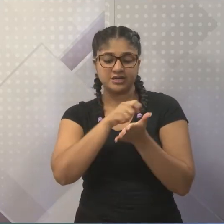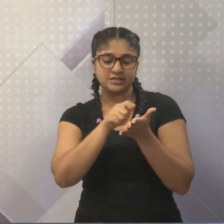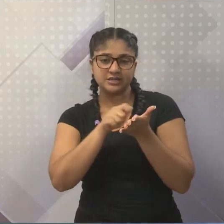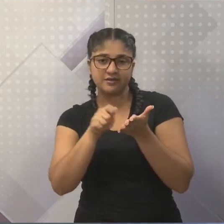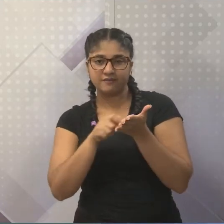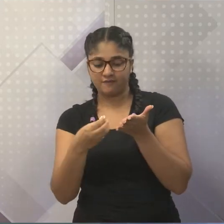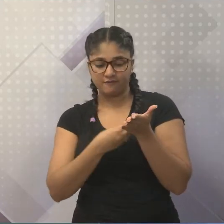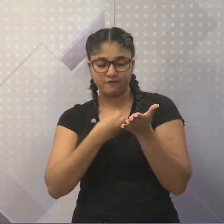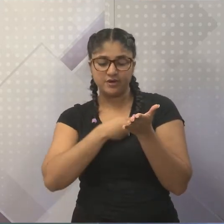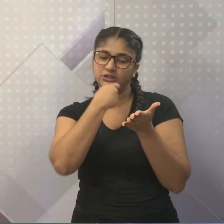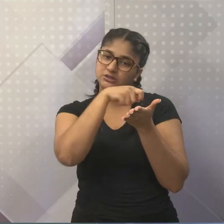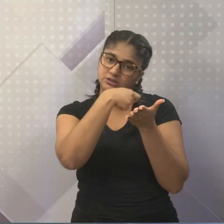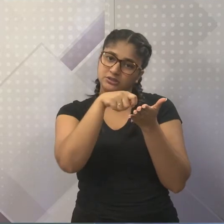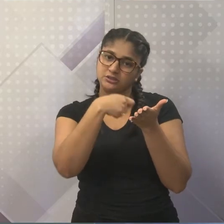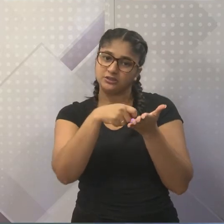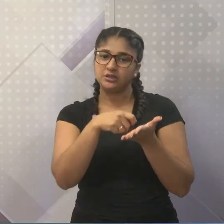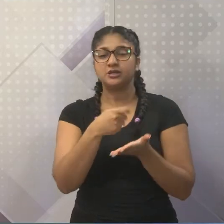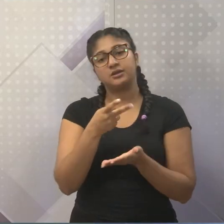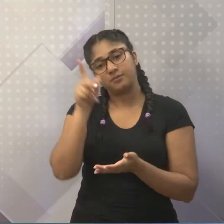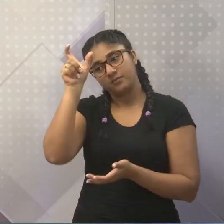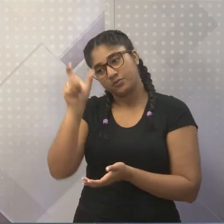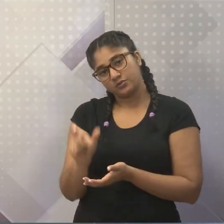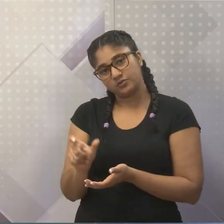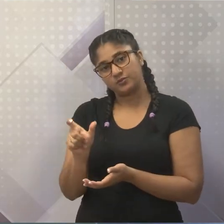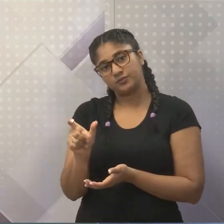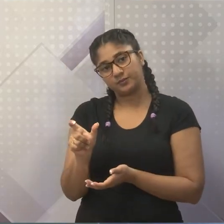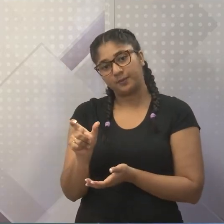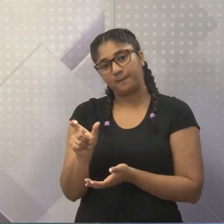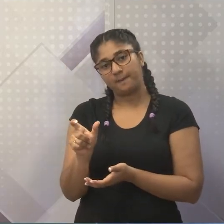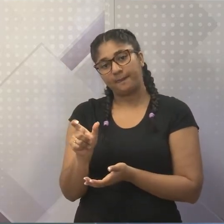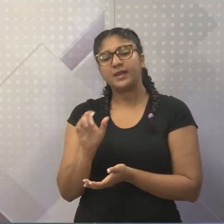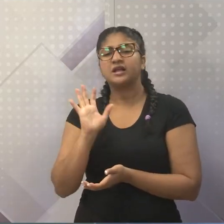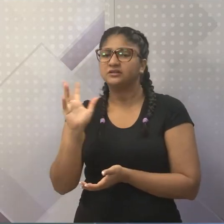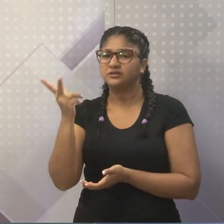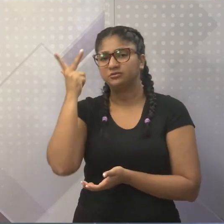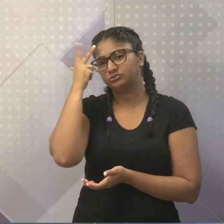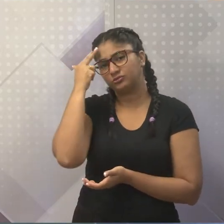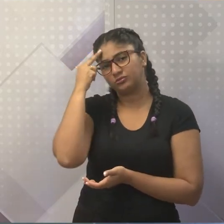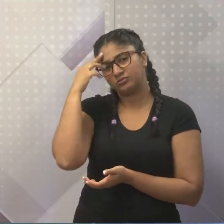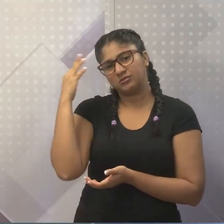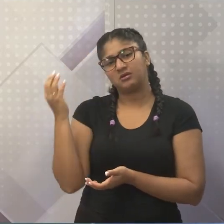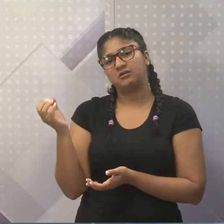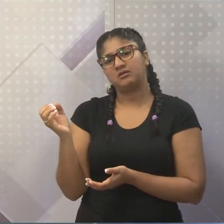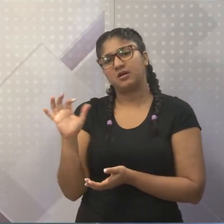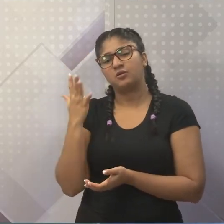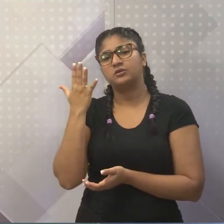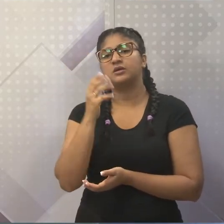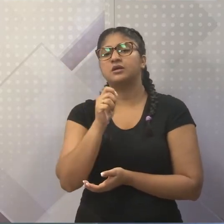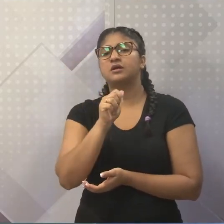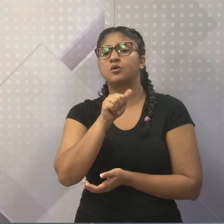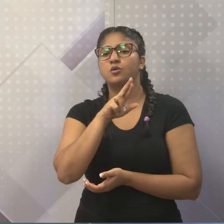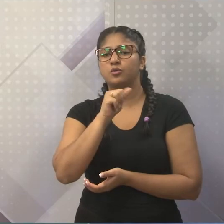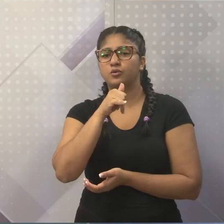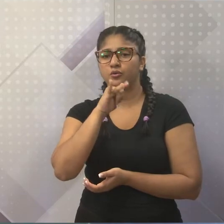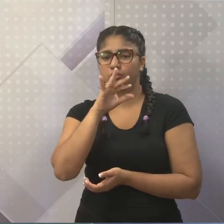sobre a vida, a vida de alguém. E, geralmente, isso é muito comum na crônica esportiva, na notícia